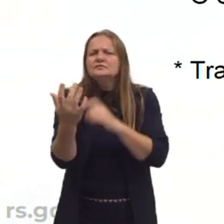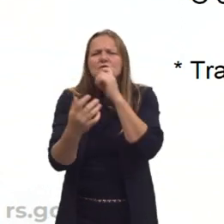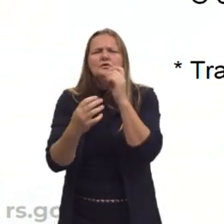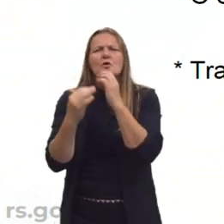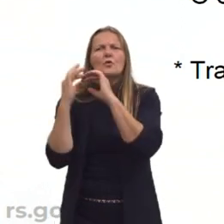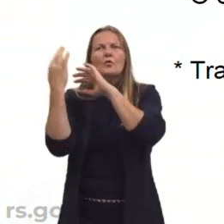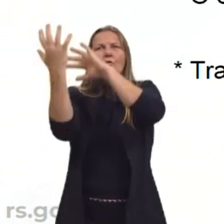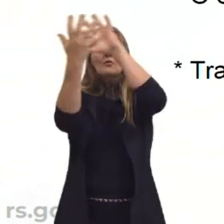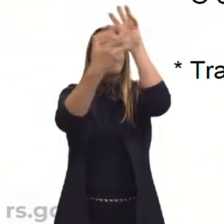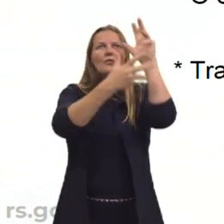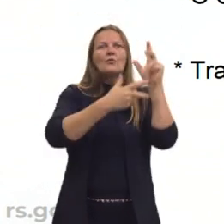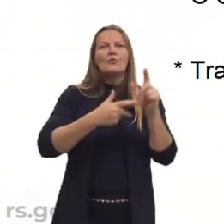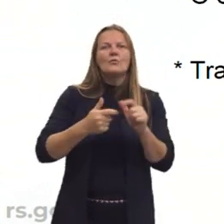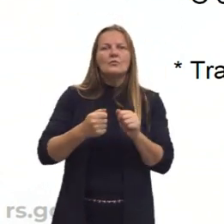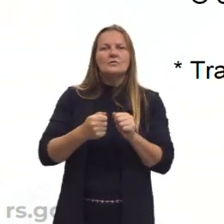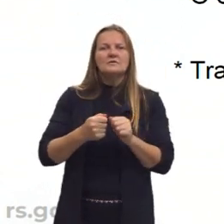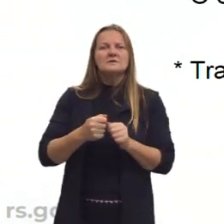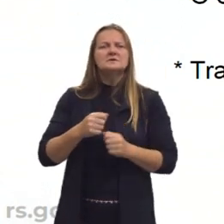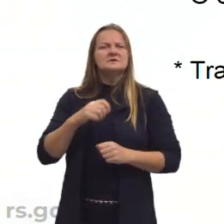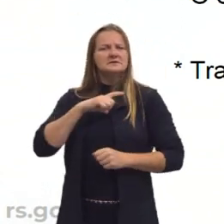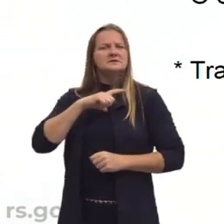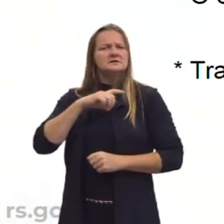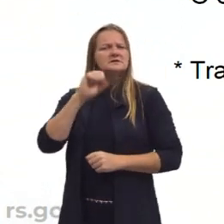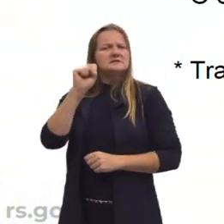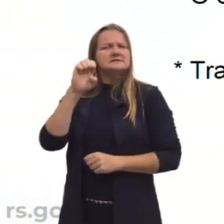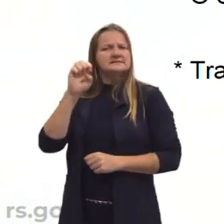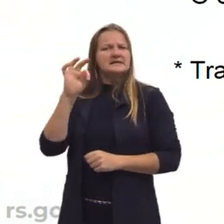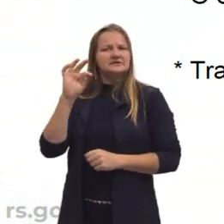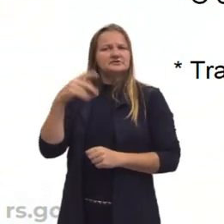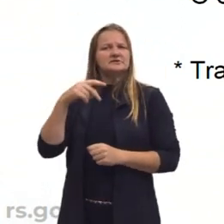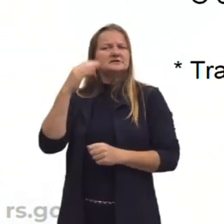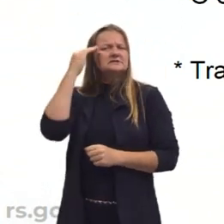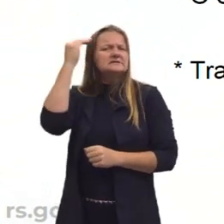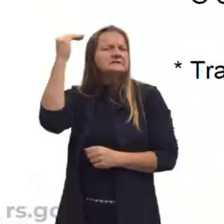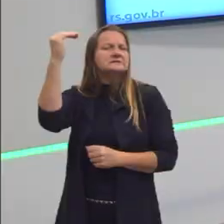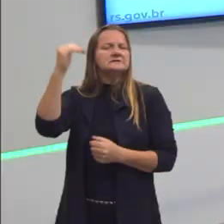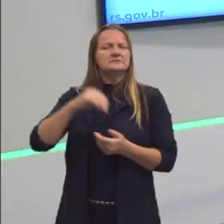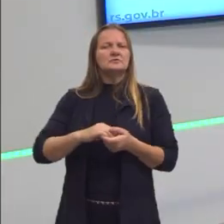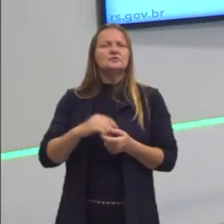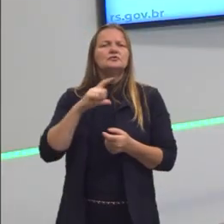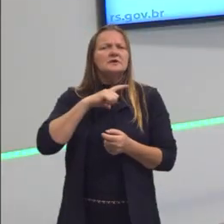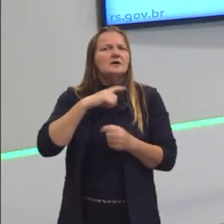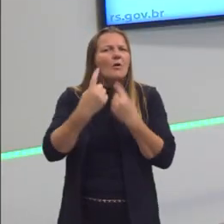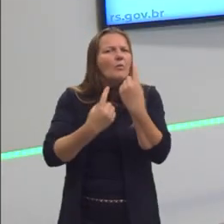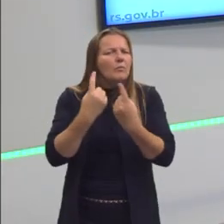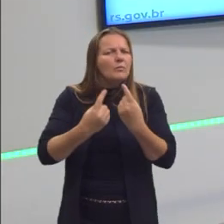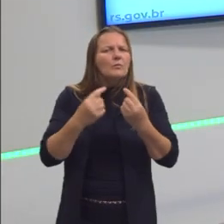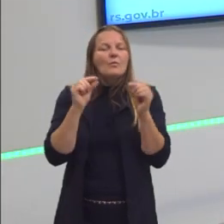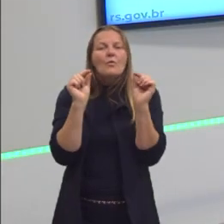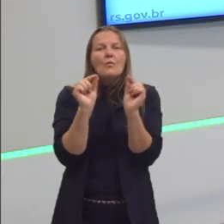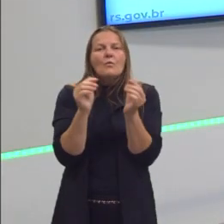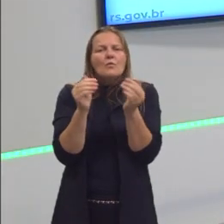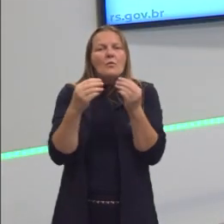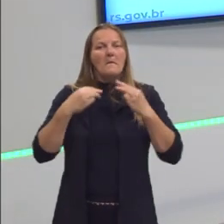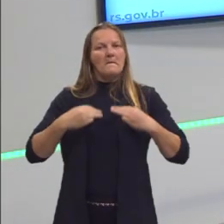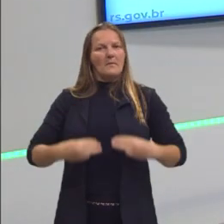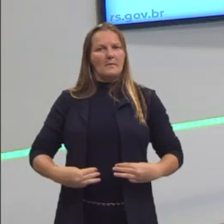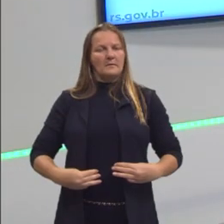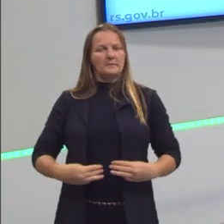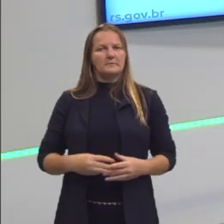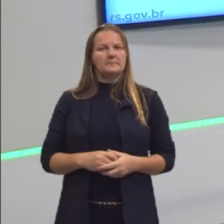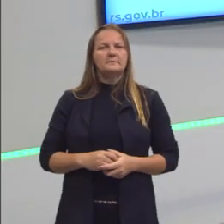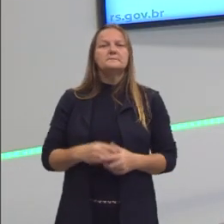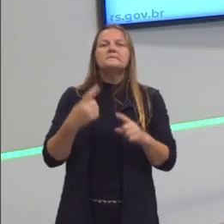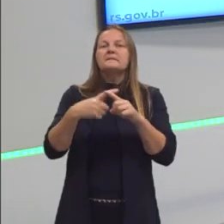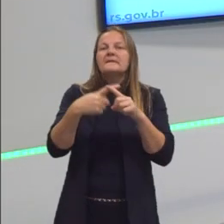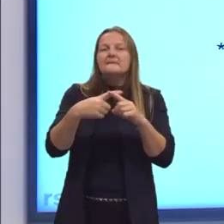também chamados os sete sábios, eles ainda têm algo muito incipiente sobre a moral. Até